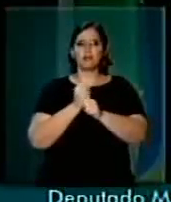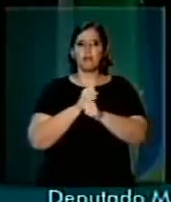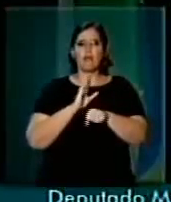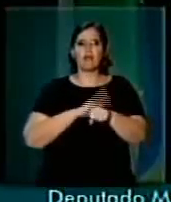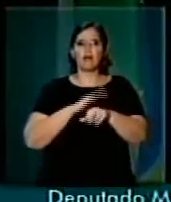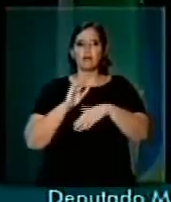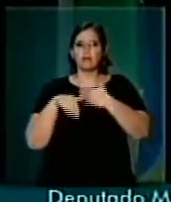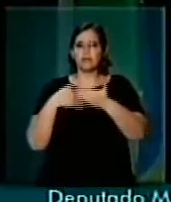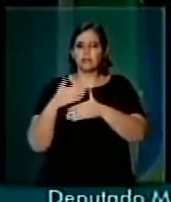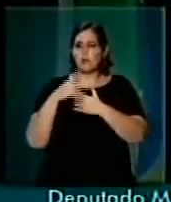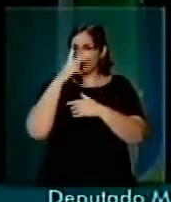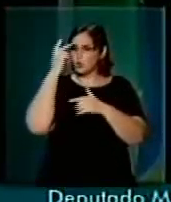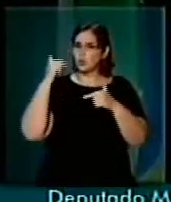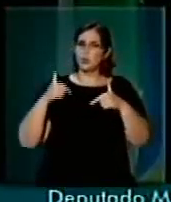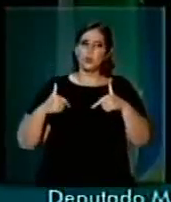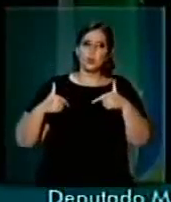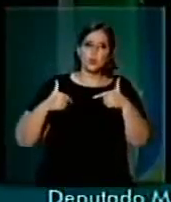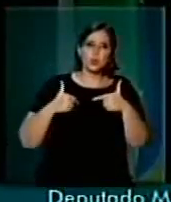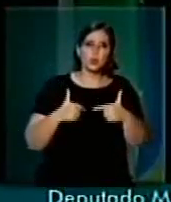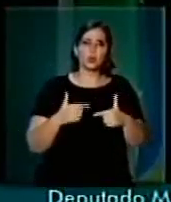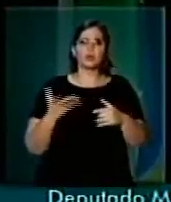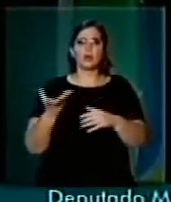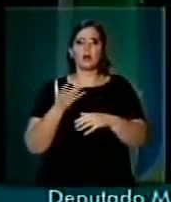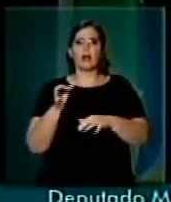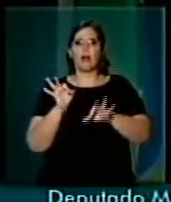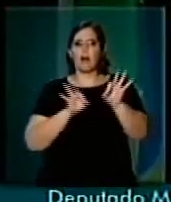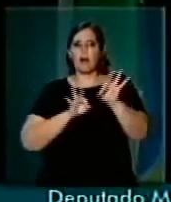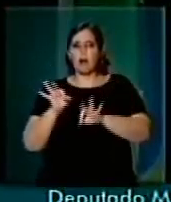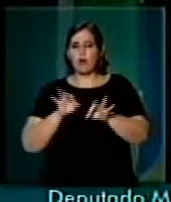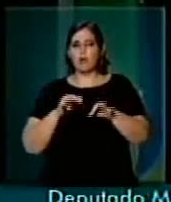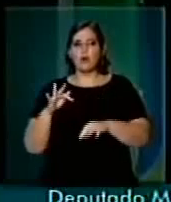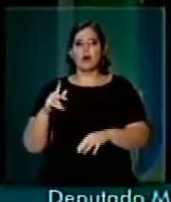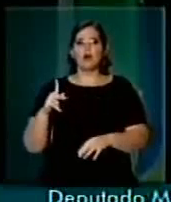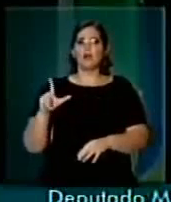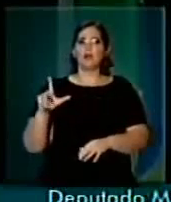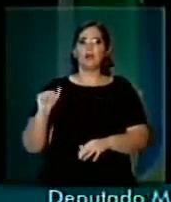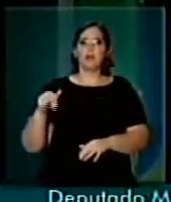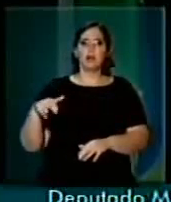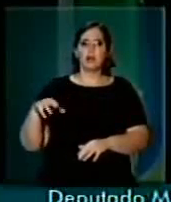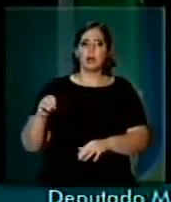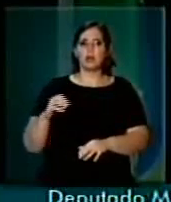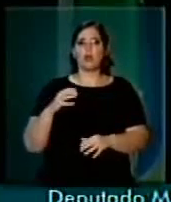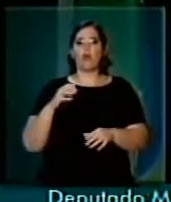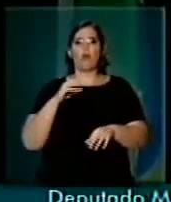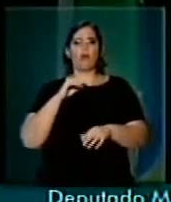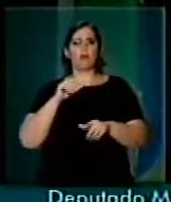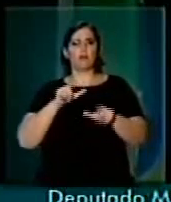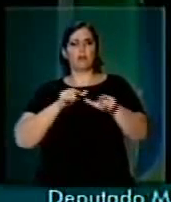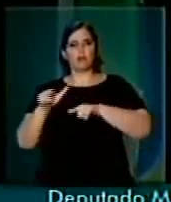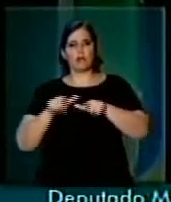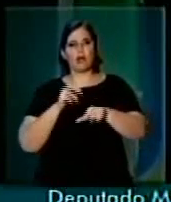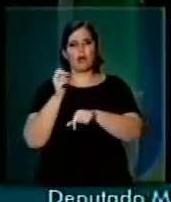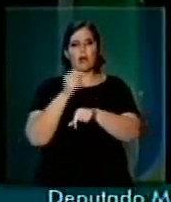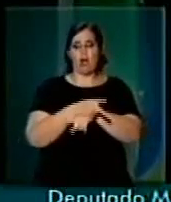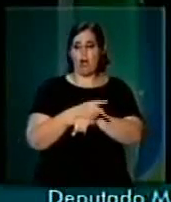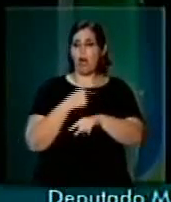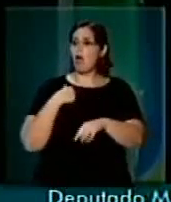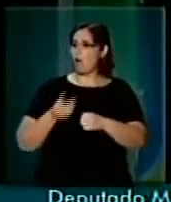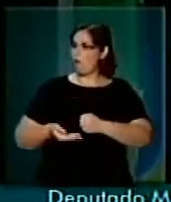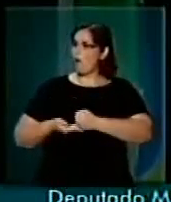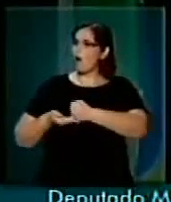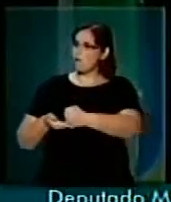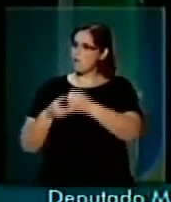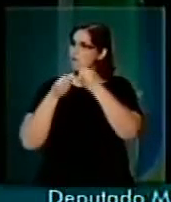servidores lutam pela revisão do seu plano de carreira que tem todo o meu apoio. Porque é